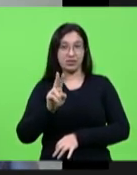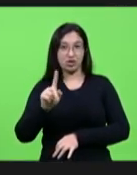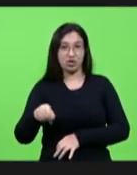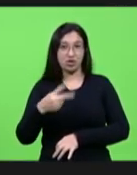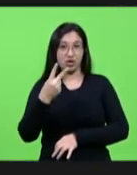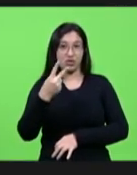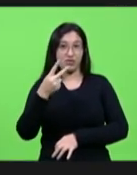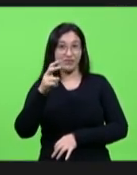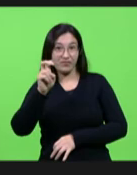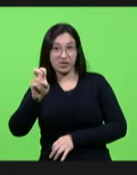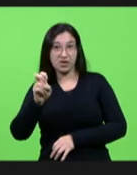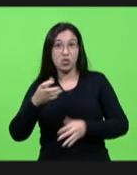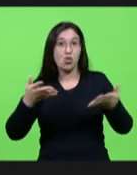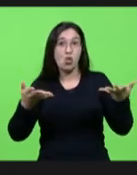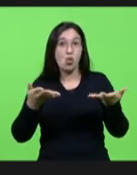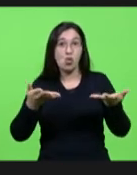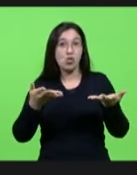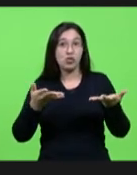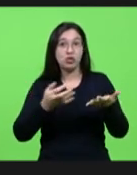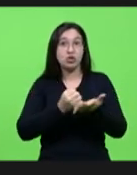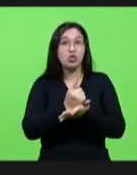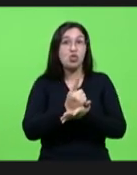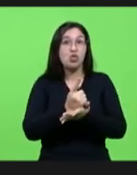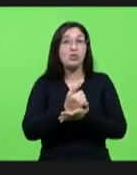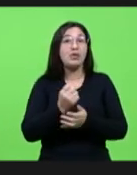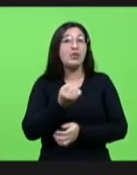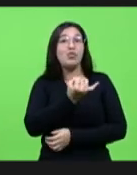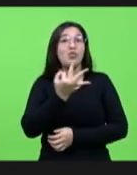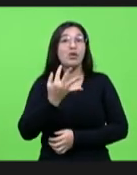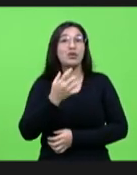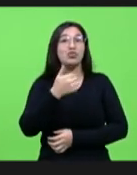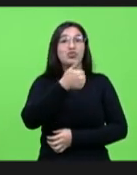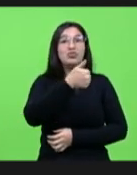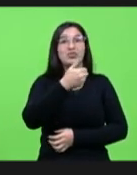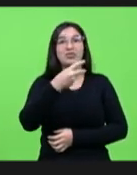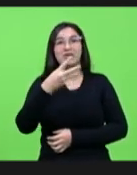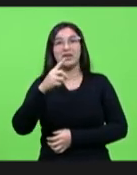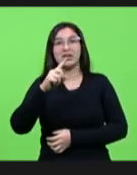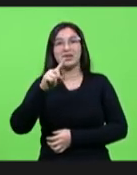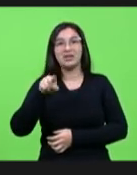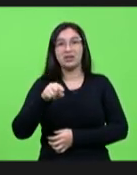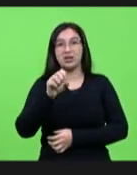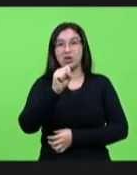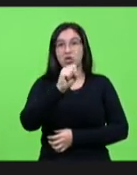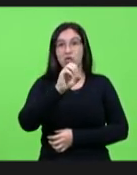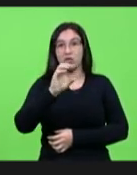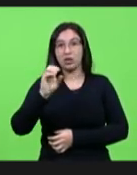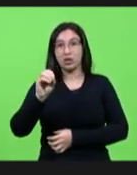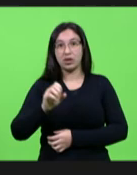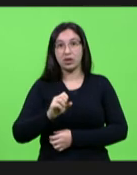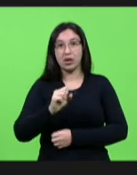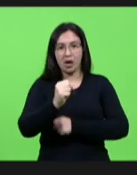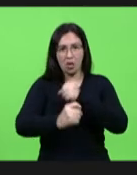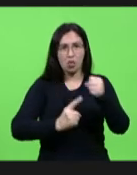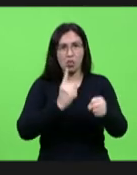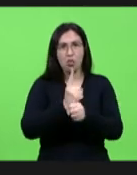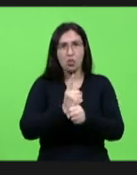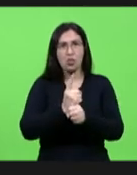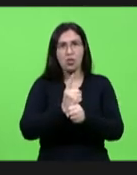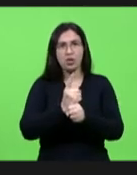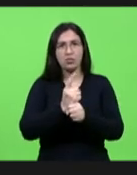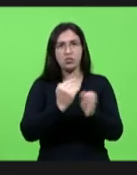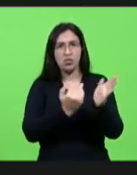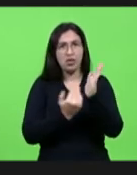hoje você não compra por menos de 13 e 80 em um ano aumentar isso aí qual é